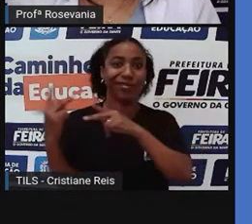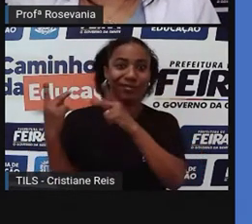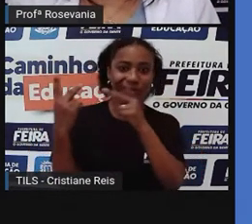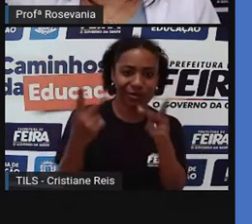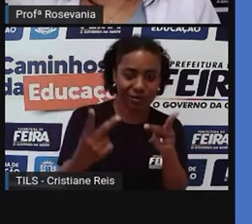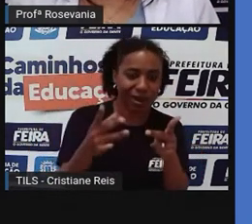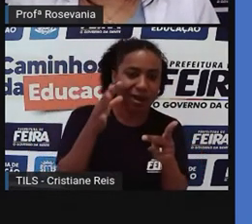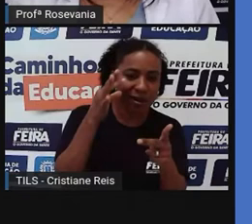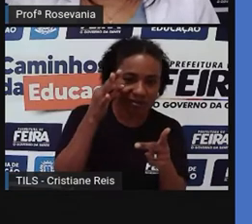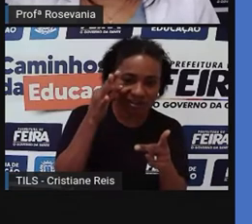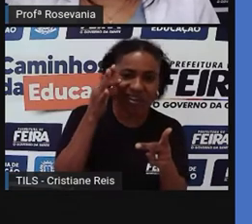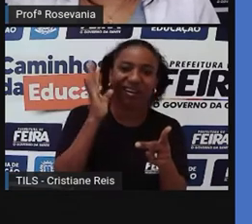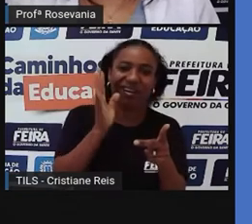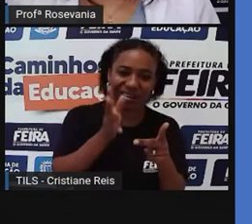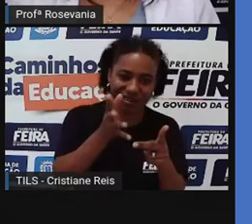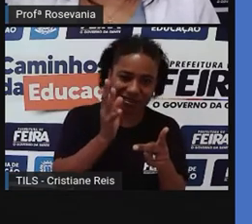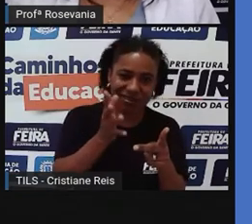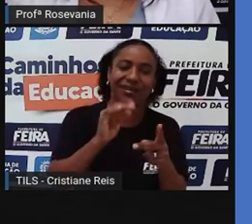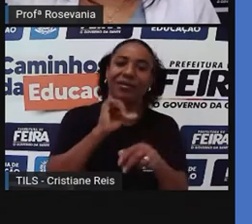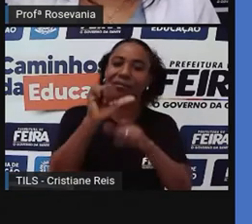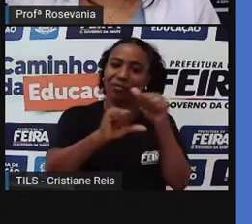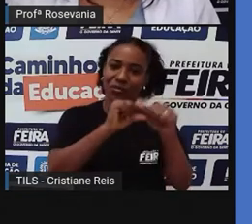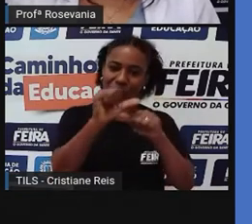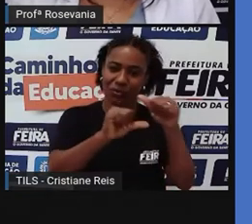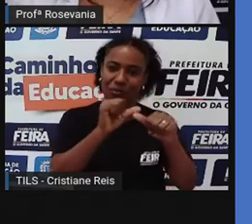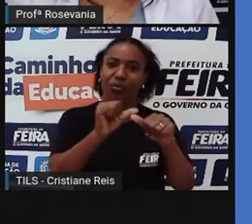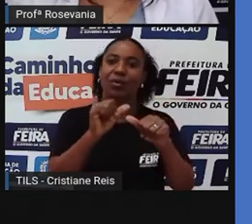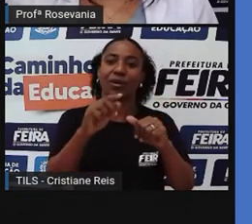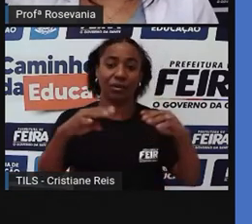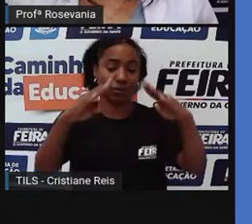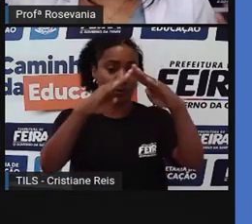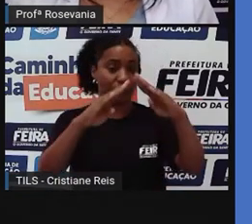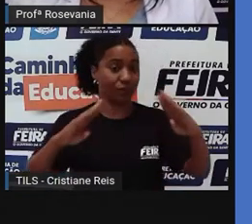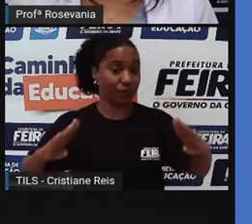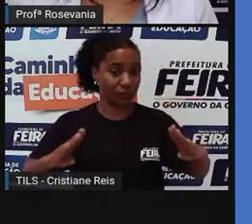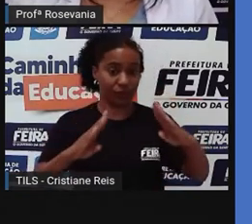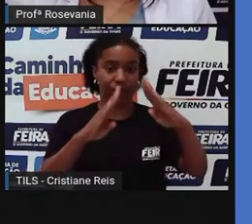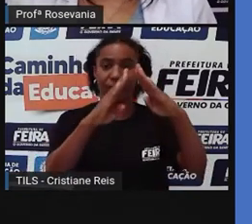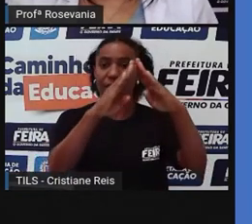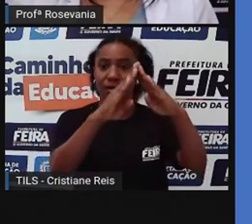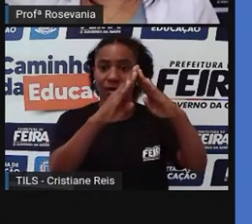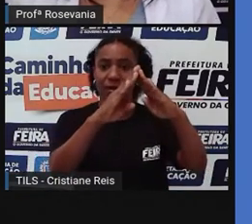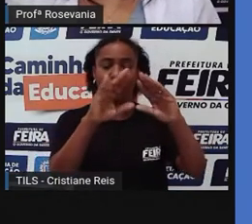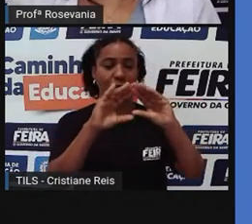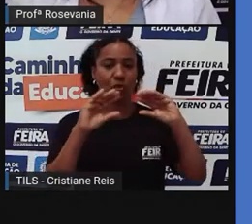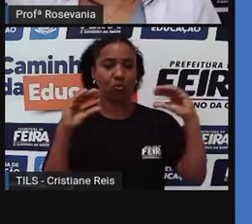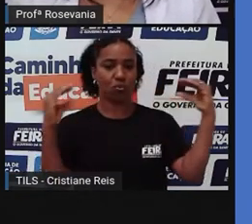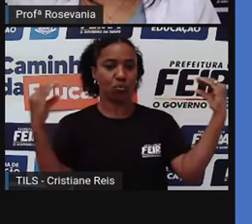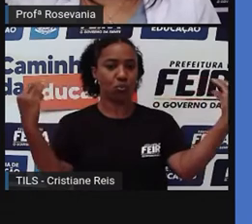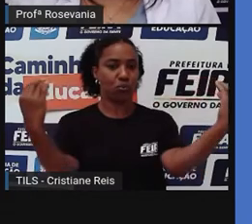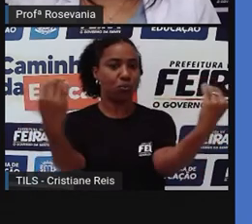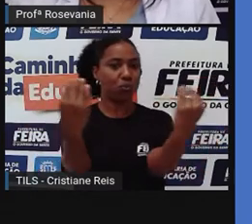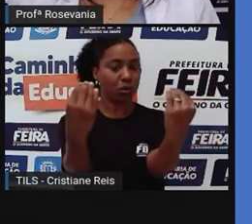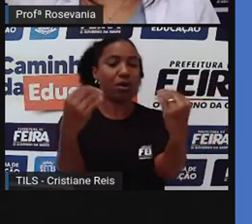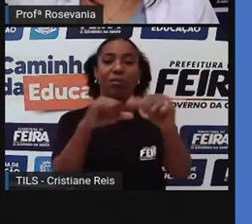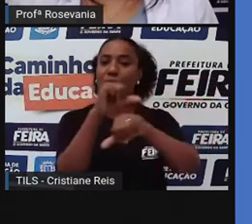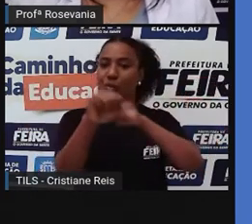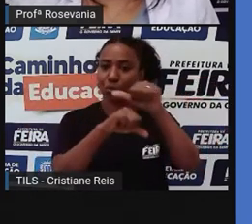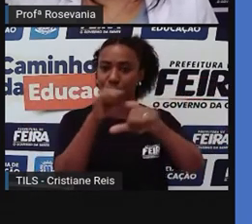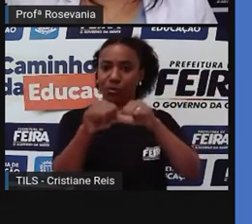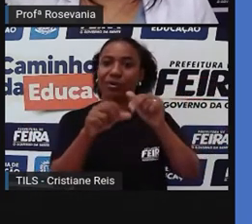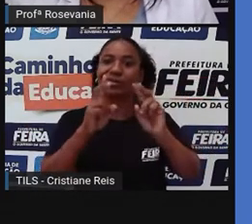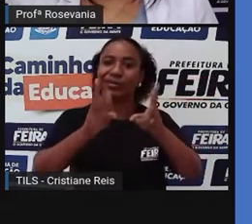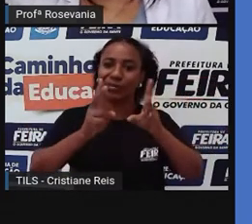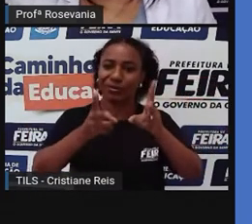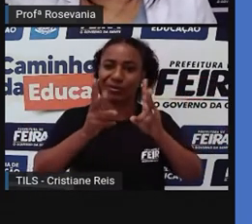esse coreto ainda existe, modificou algumas coisas, né, porque ao longo do tempo vai deteriorando, mas esse coreto ainda existe lá